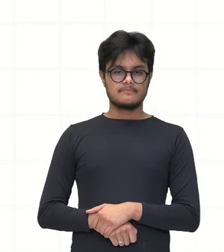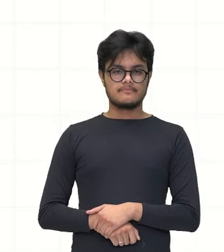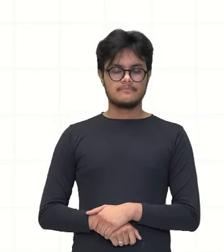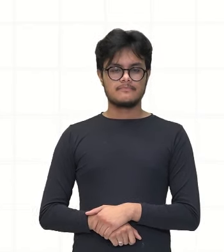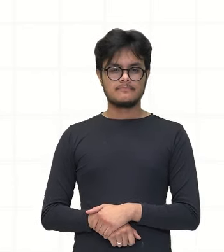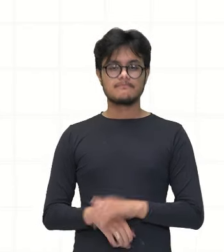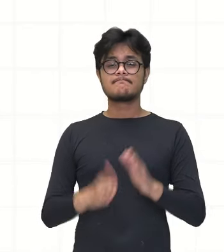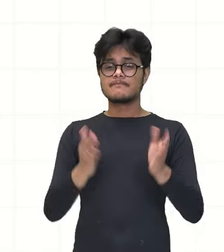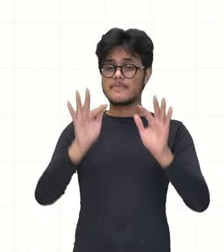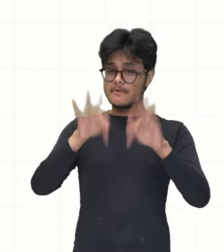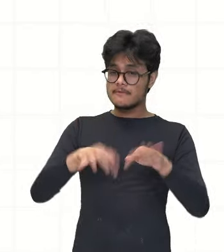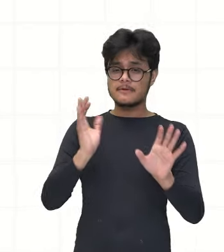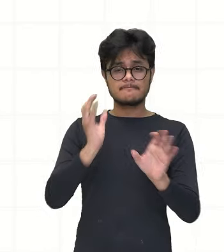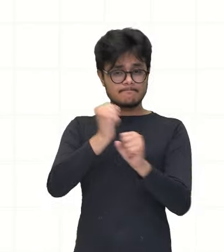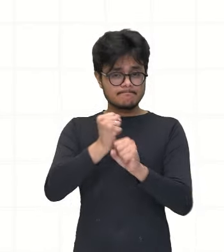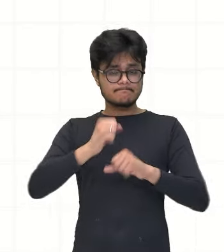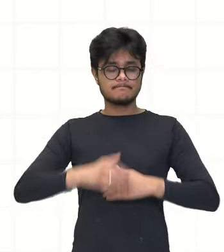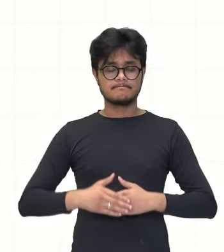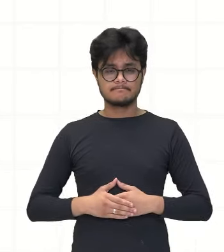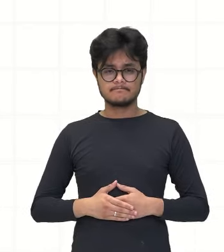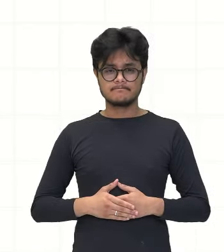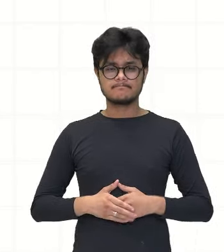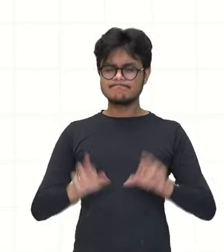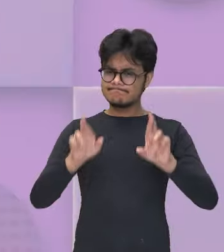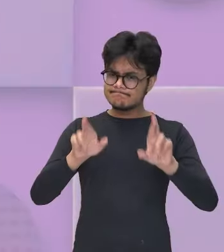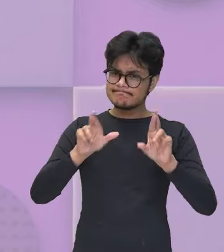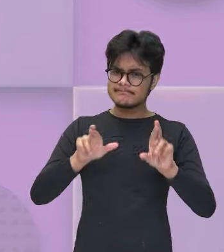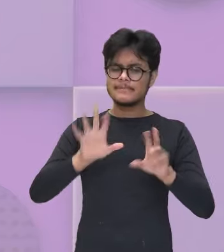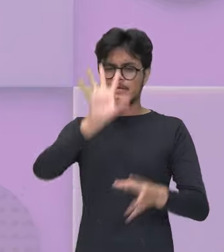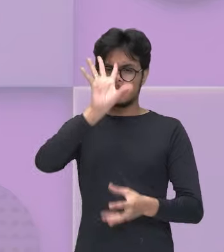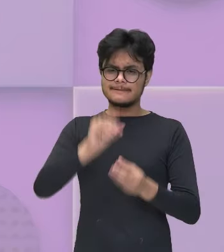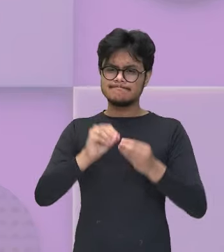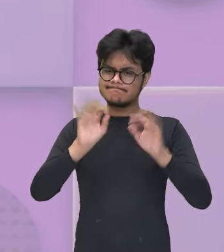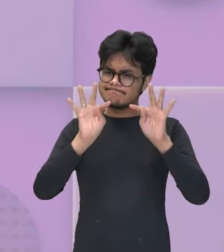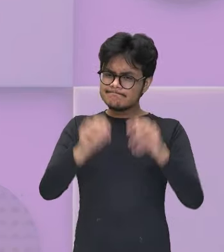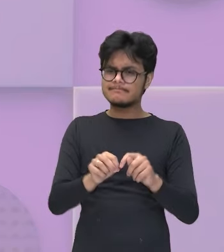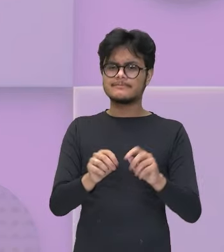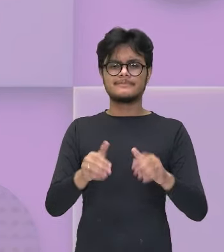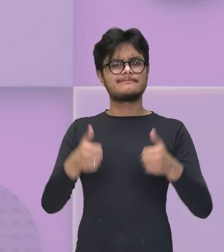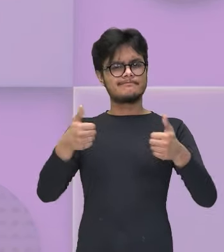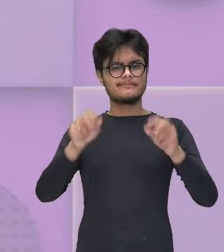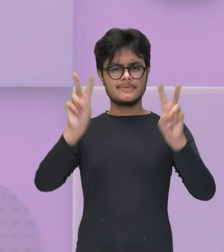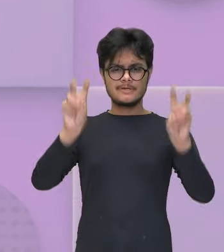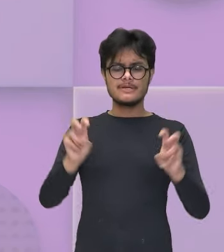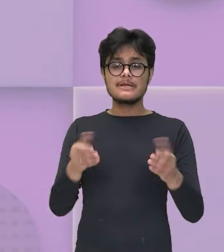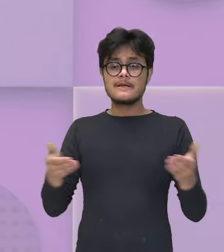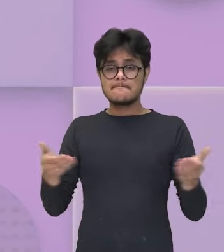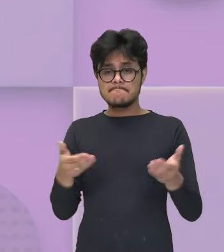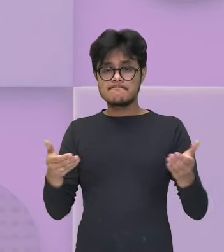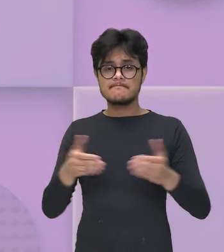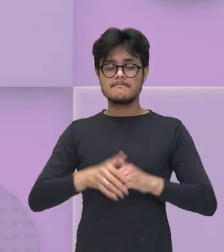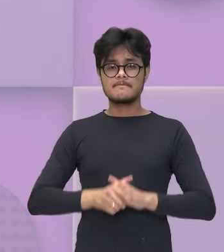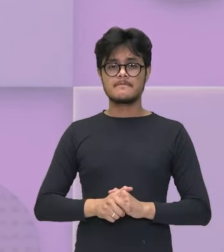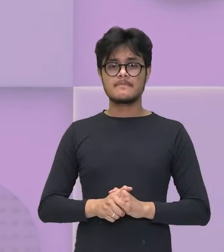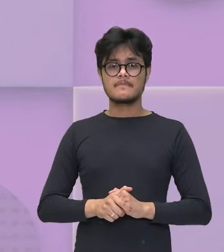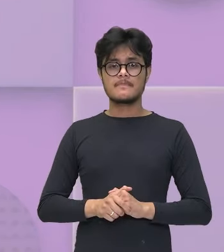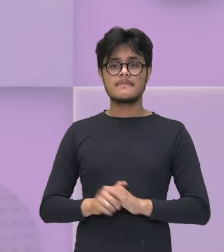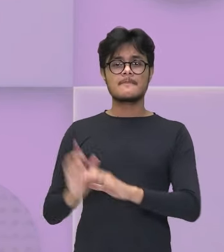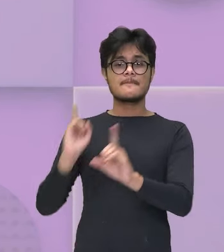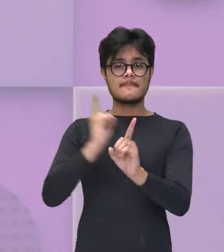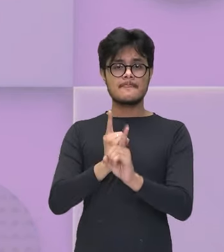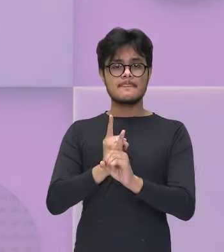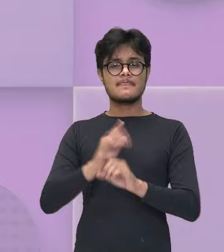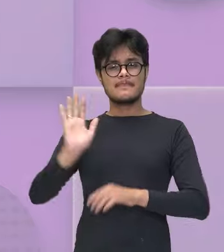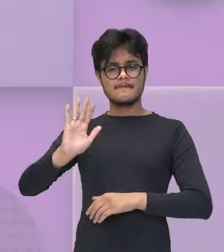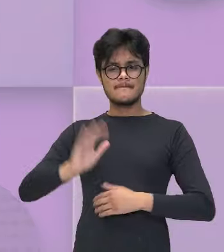essa foi a nossa revisão, né? Espero que tenham compreendido melhor aí os conteúdos e agora eu encontro vocês aí